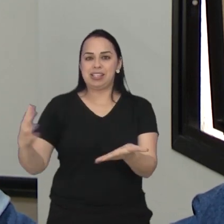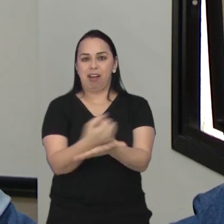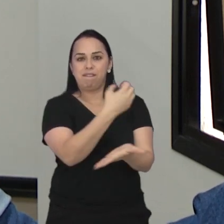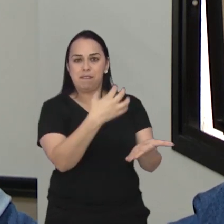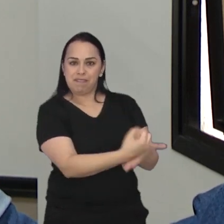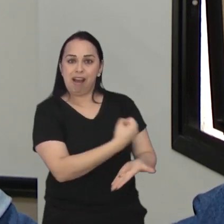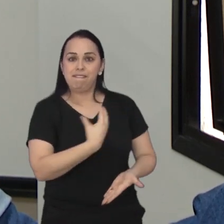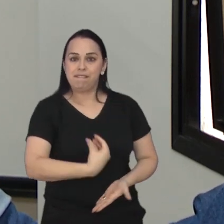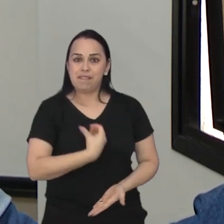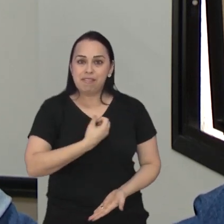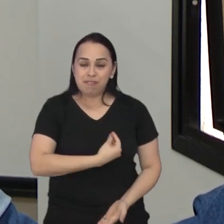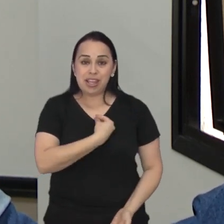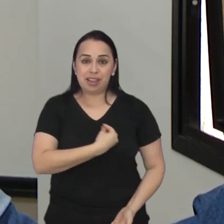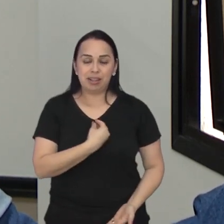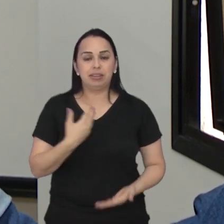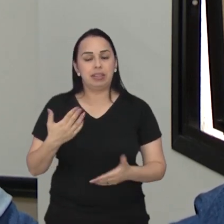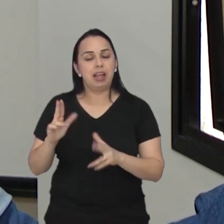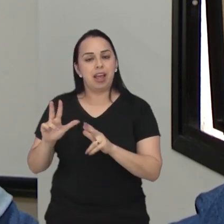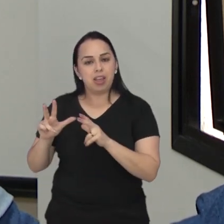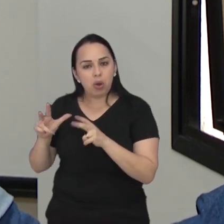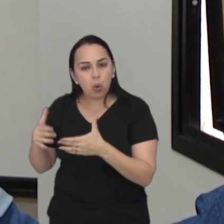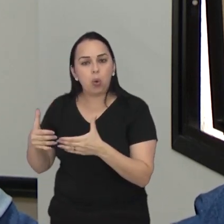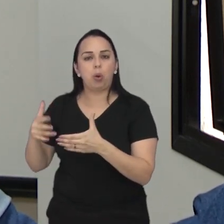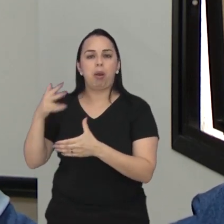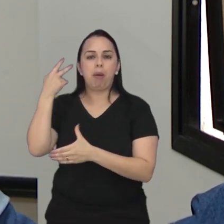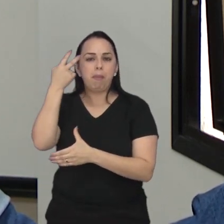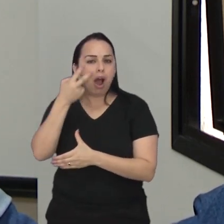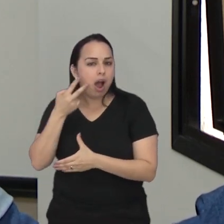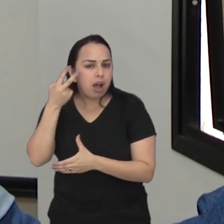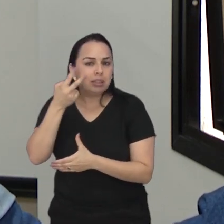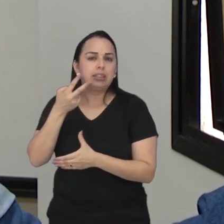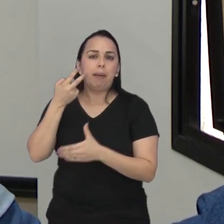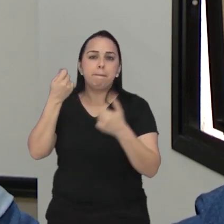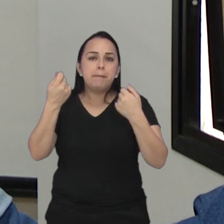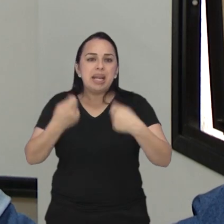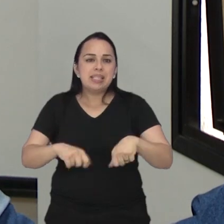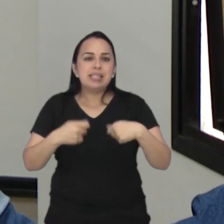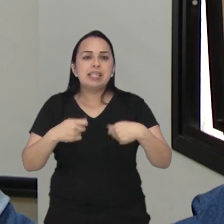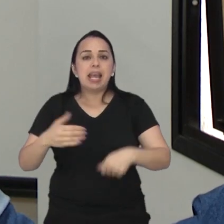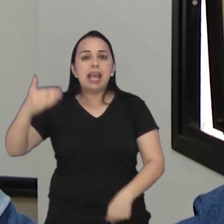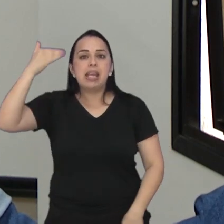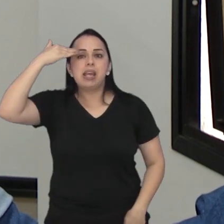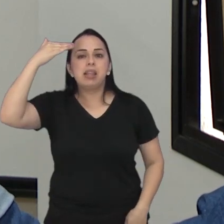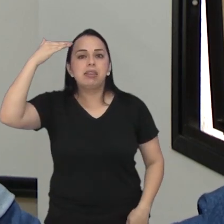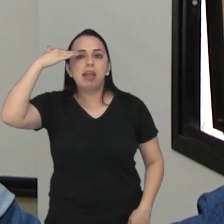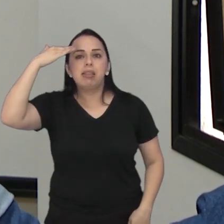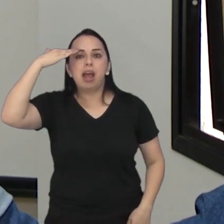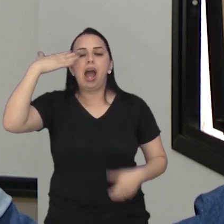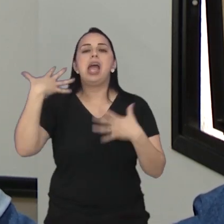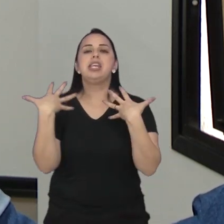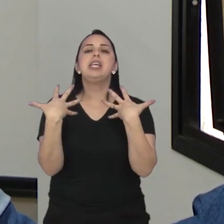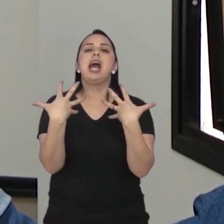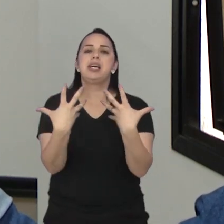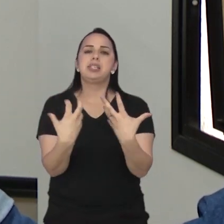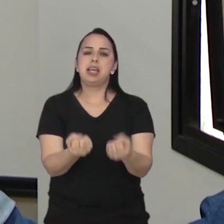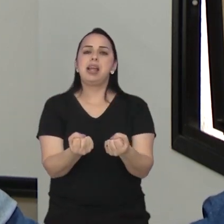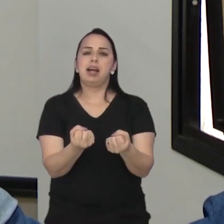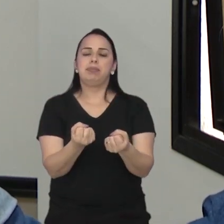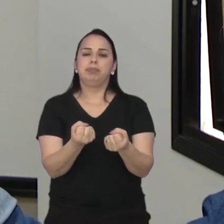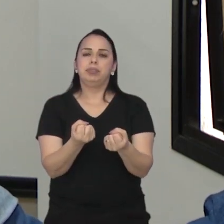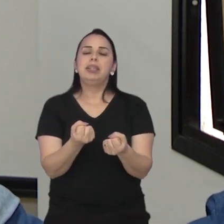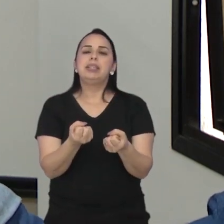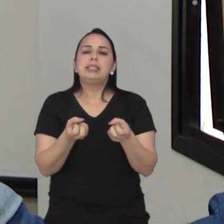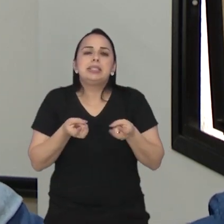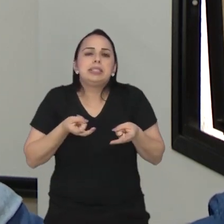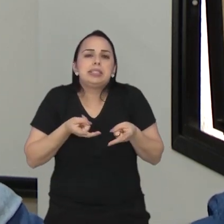vidas e a Câmara Municipal um legislador a comunidade ela precisa abraçar essa causa nós precisamos